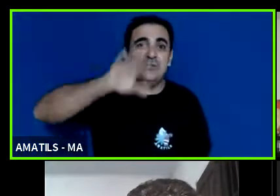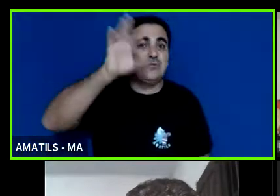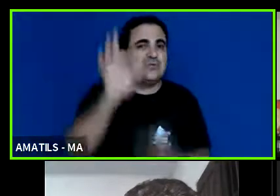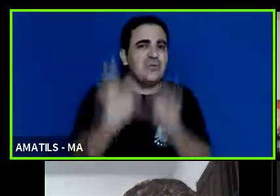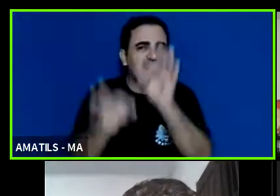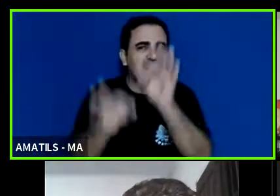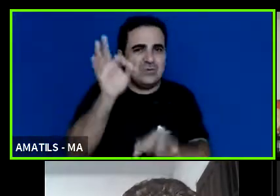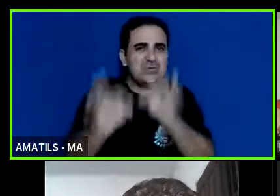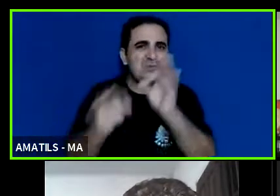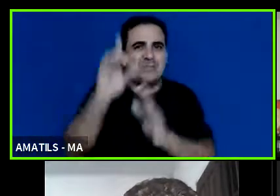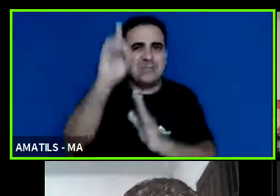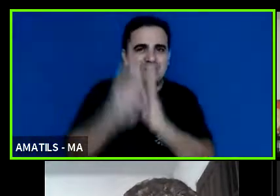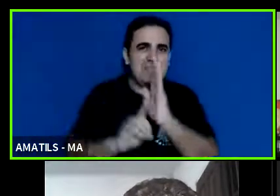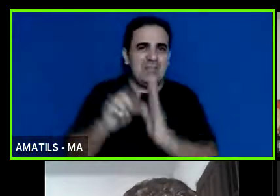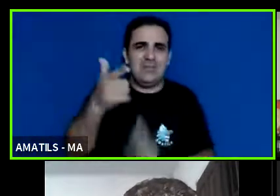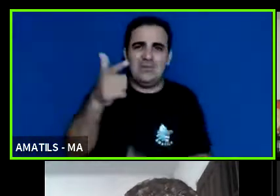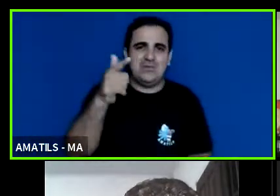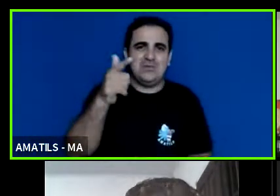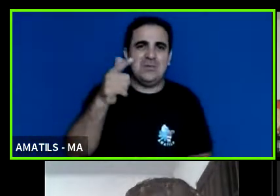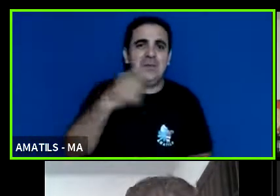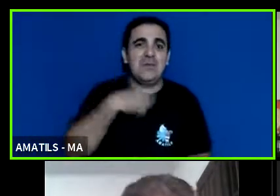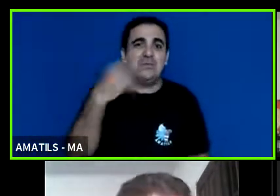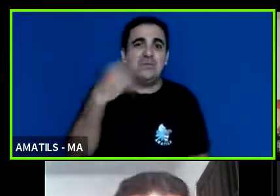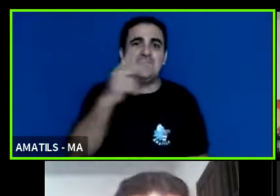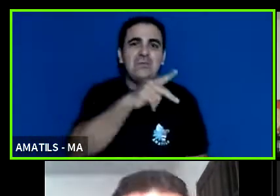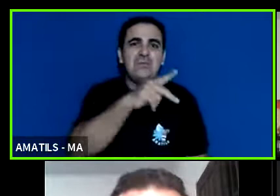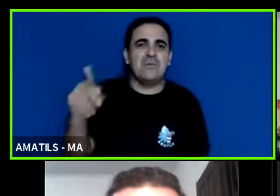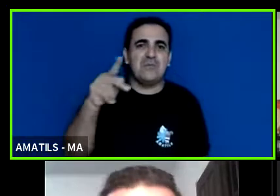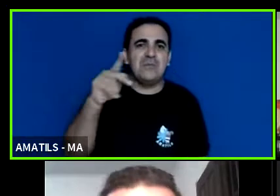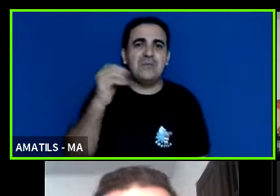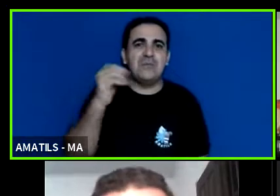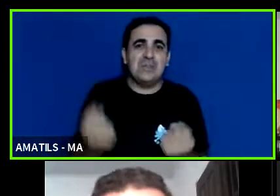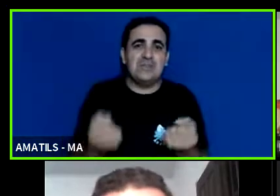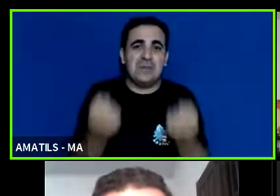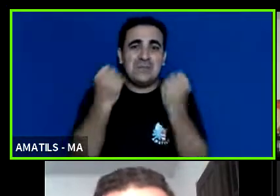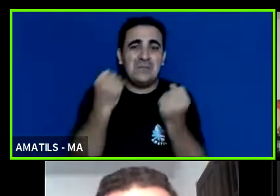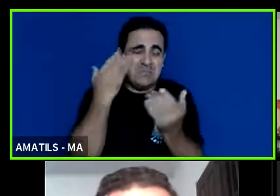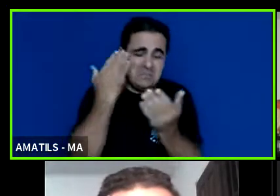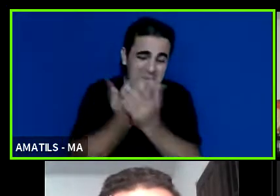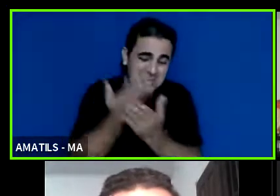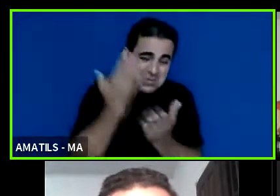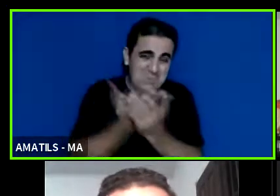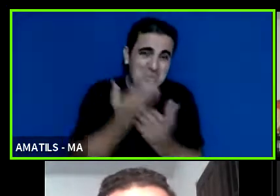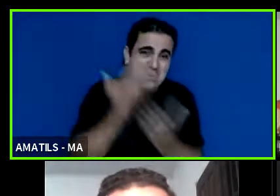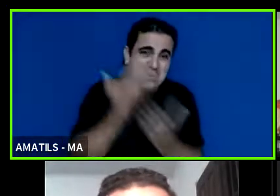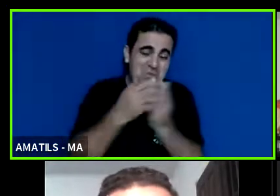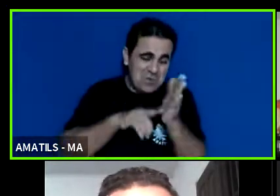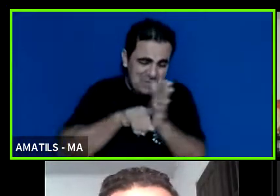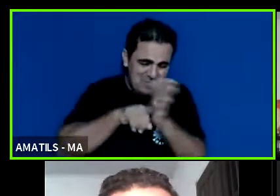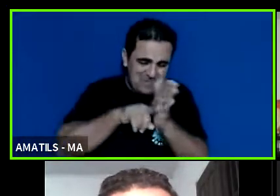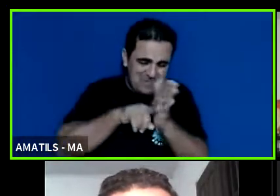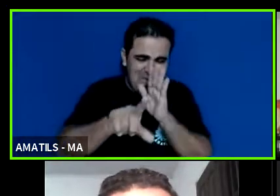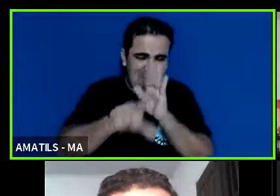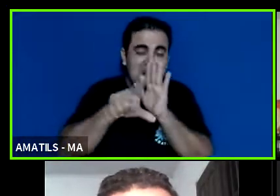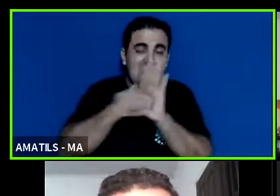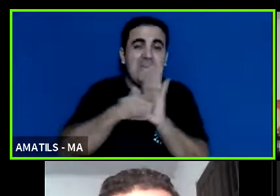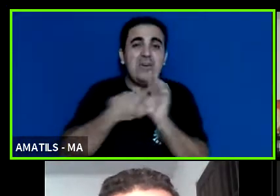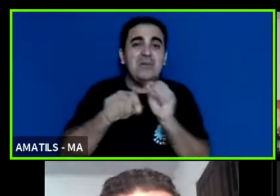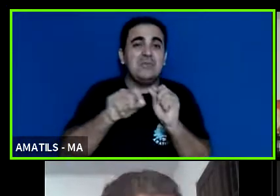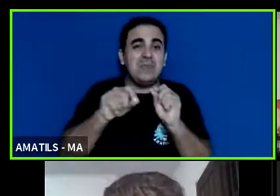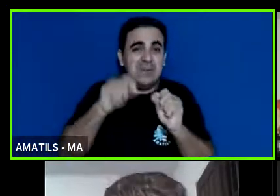sou da área de direito eu sou um professor de educação física que precisou estudar demais a legislação para poder como eu disse ter